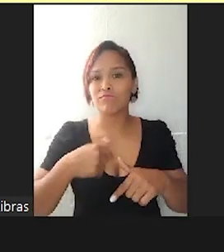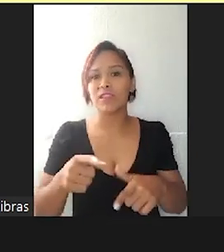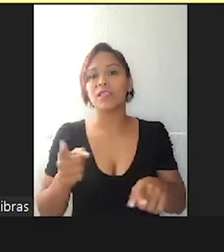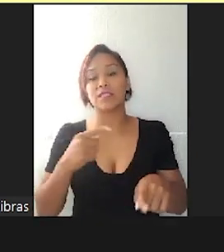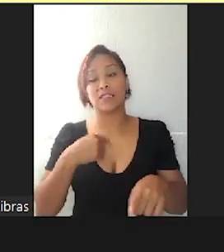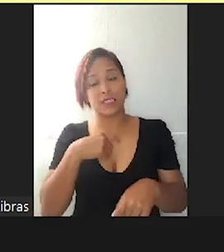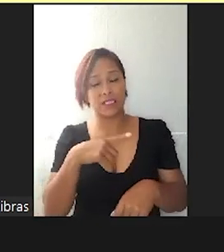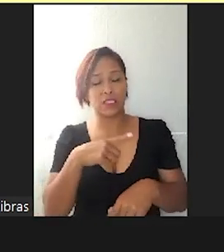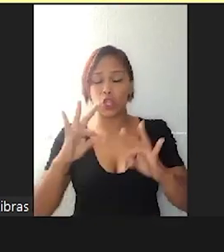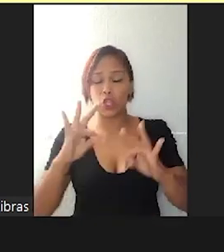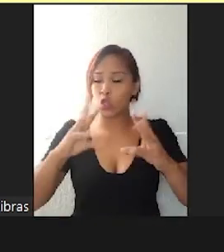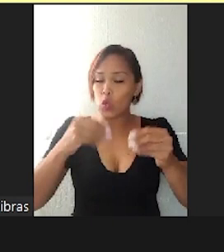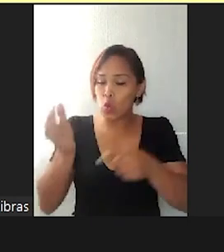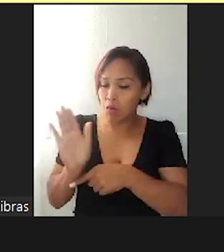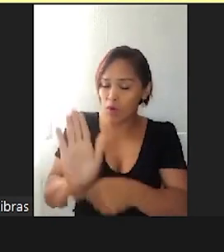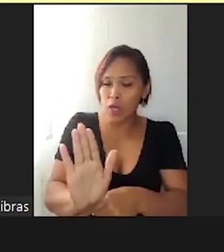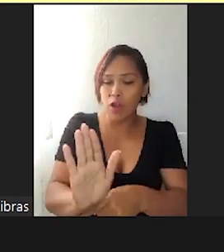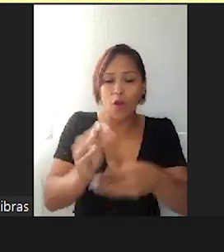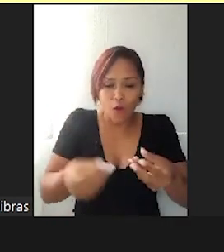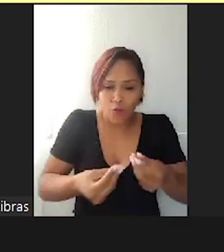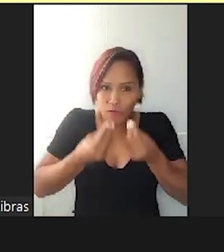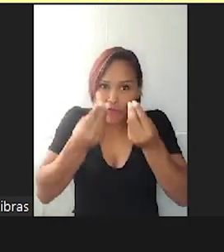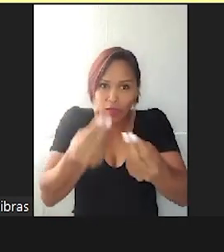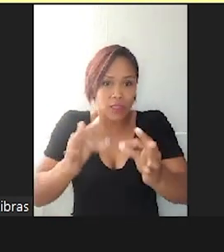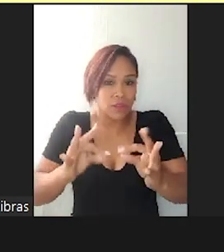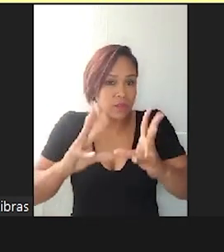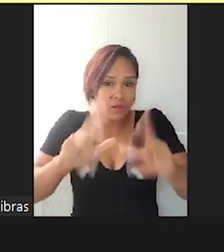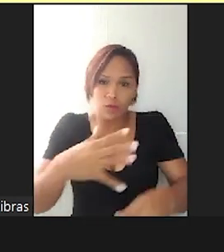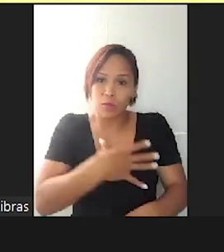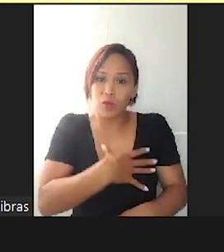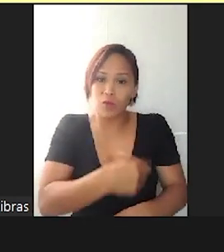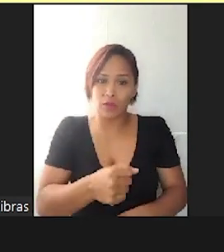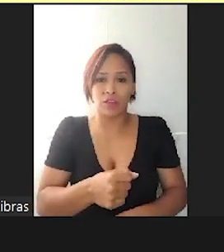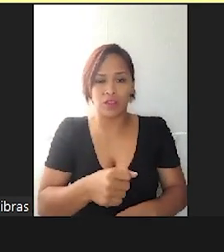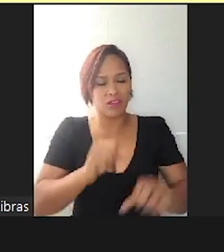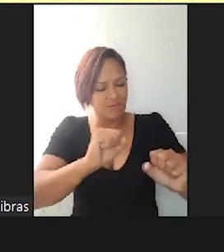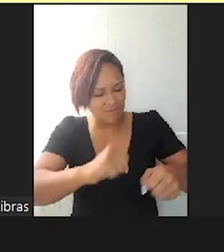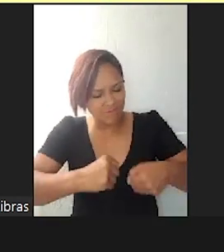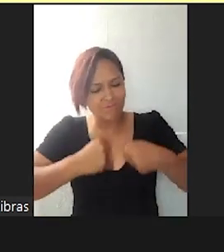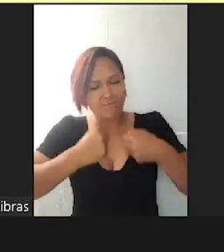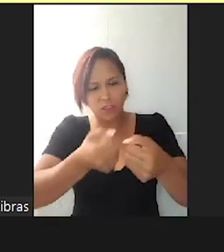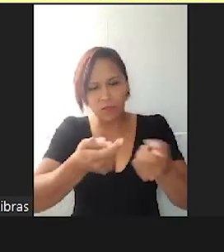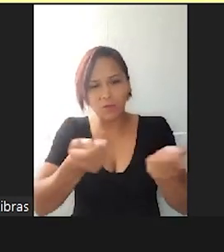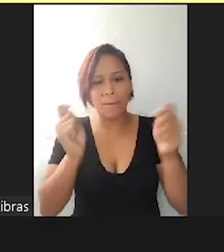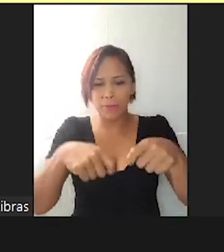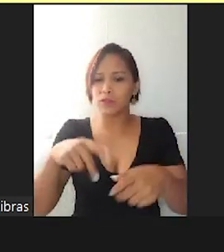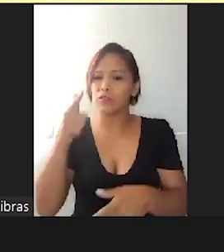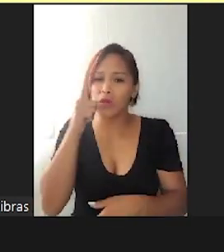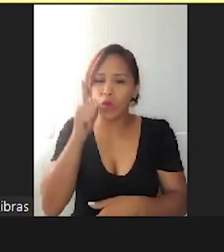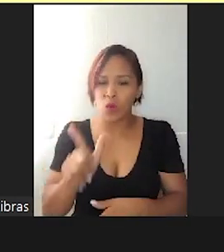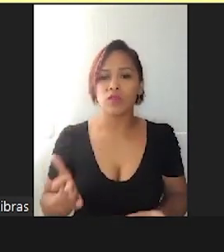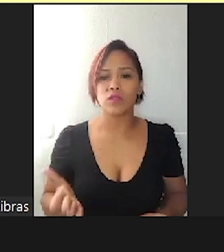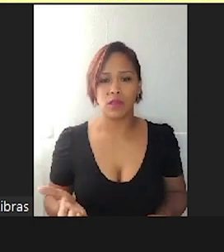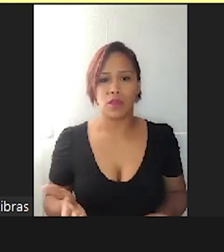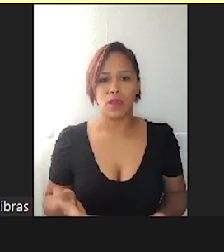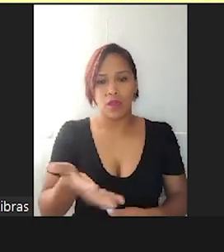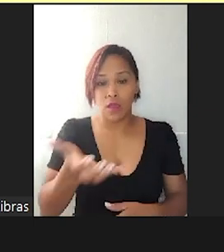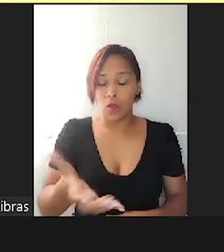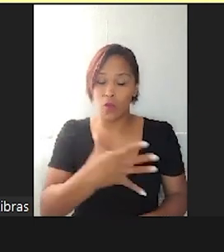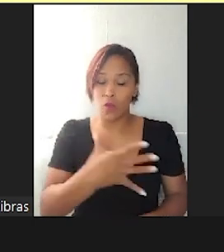isso, se eu estou fazendo tudo isso, e eu vou me esforçar para que isso aconteça, eu quero que meu filho